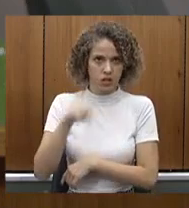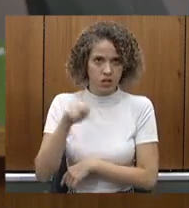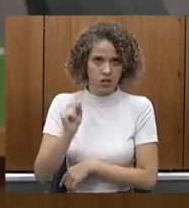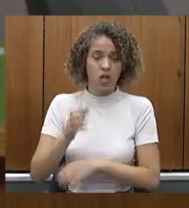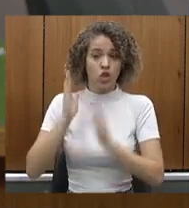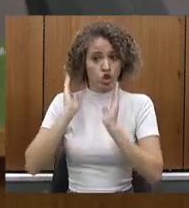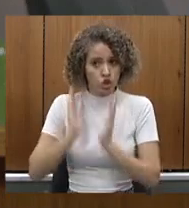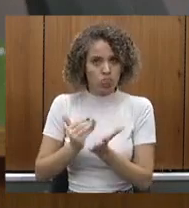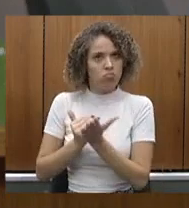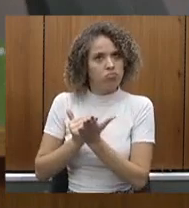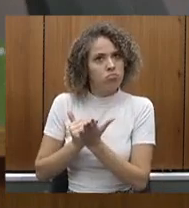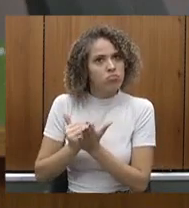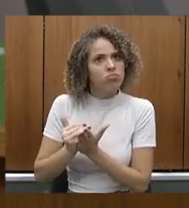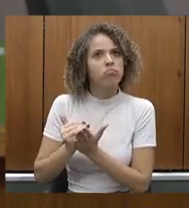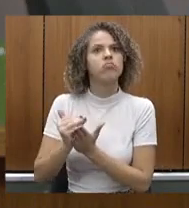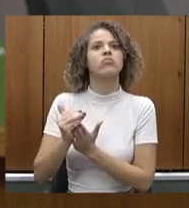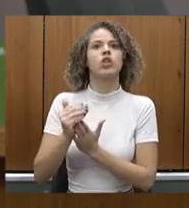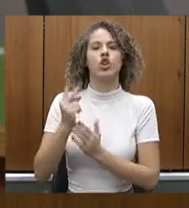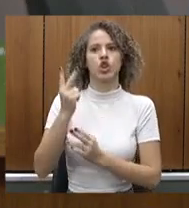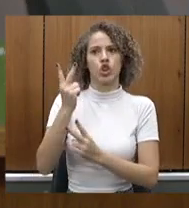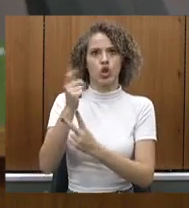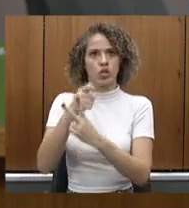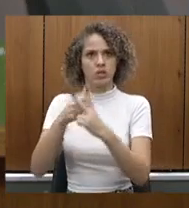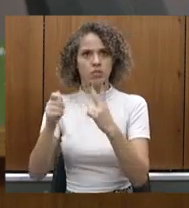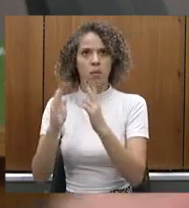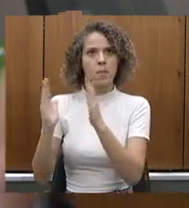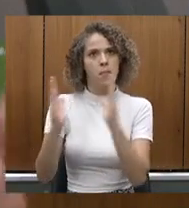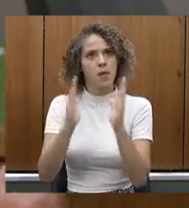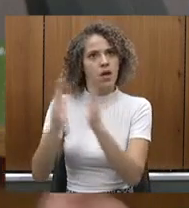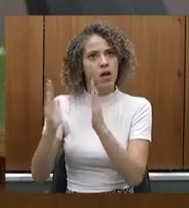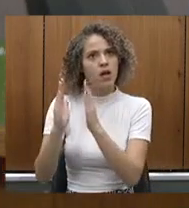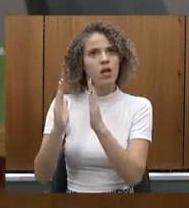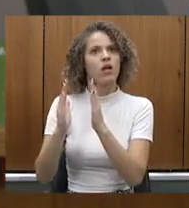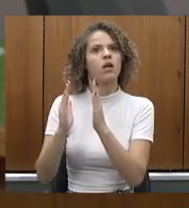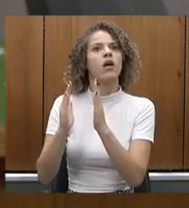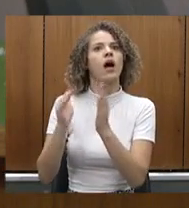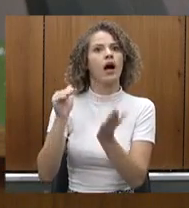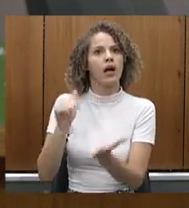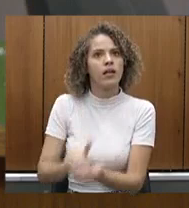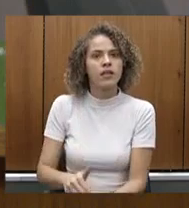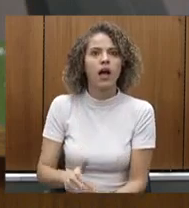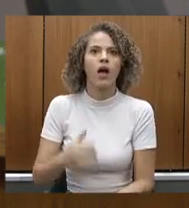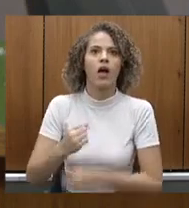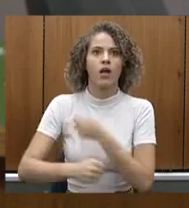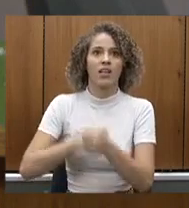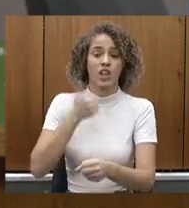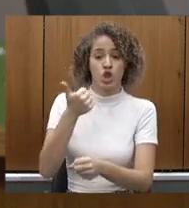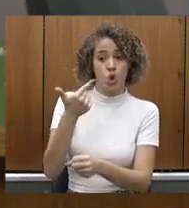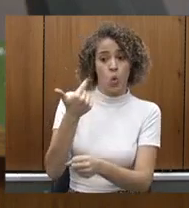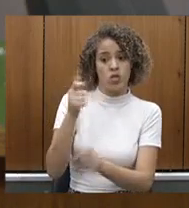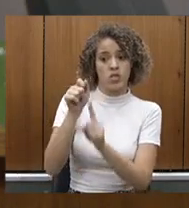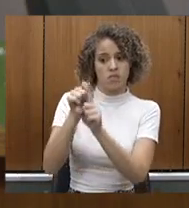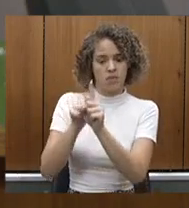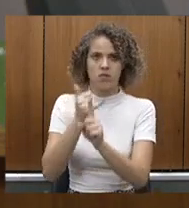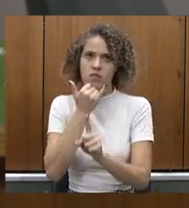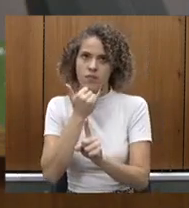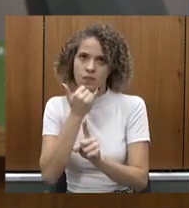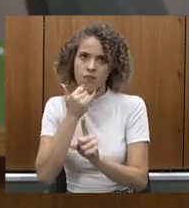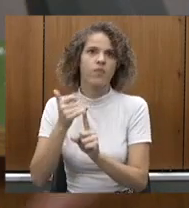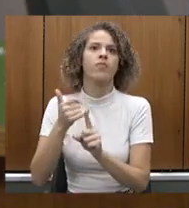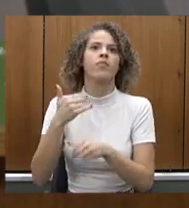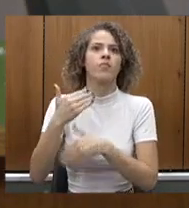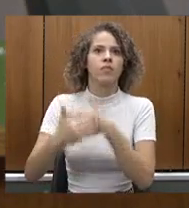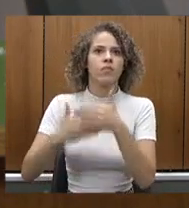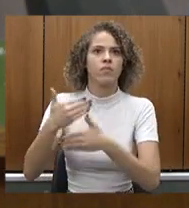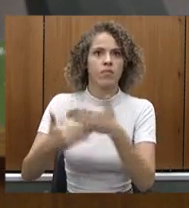E já está renovado por mais 12 meses, pelo menos 12 meses, então, até dezembro do ano que vem, nós temos garantido o Opera Mais como política